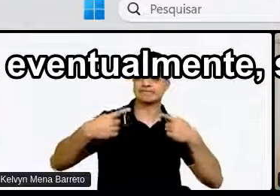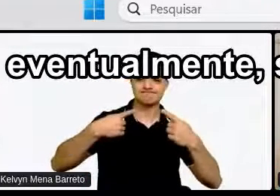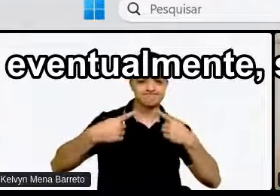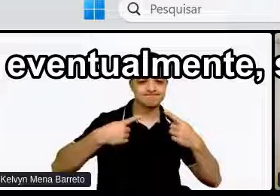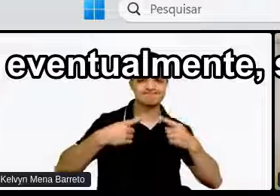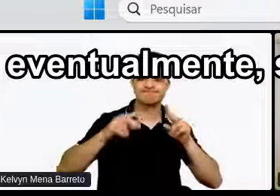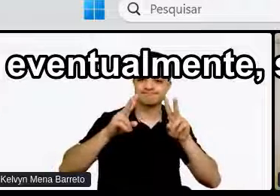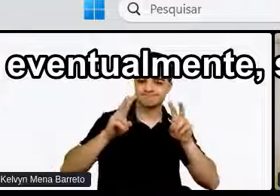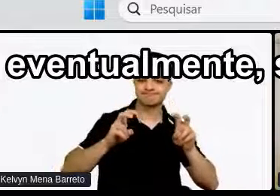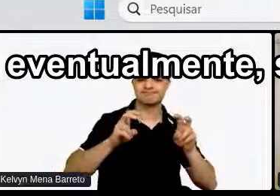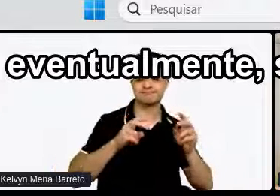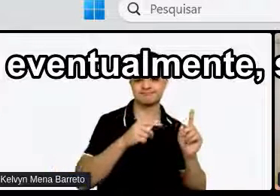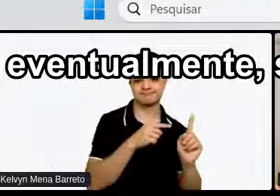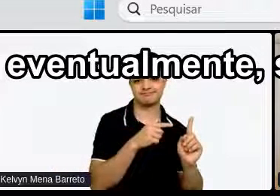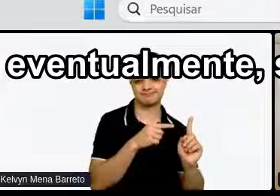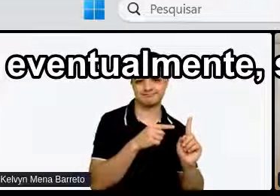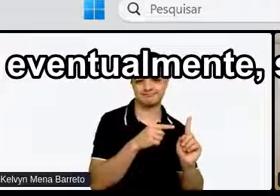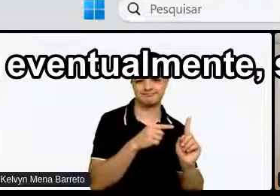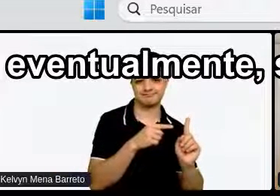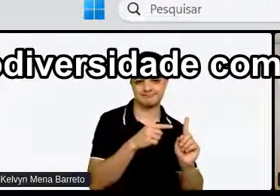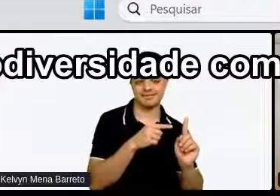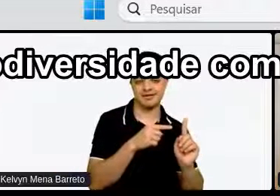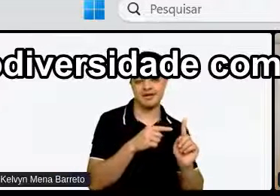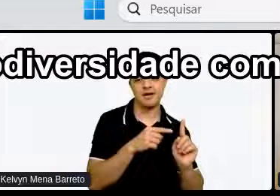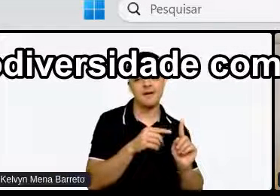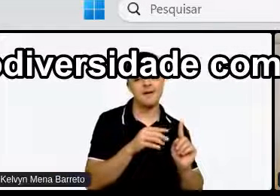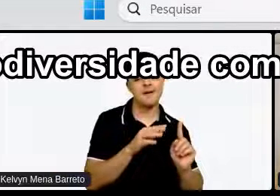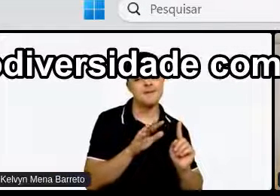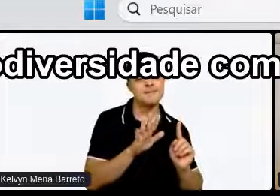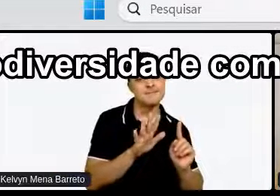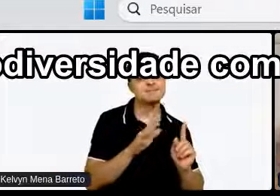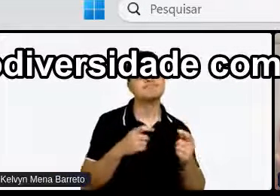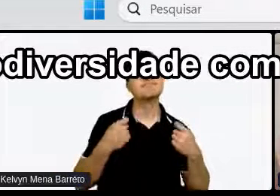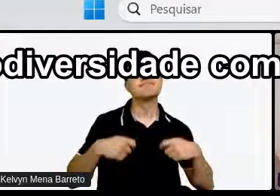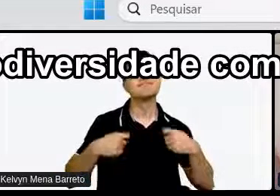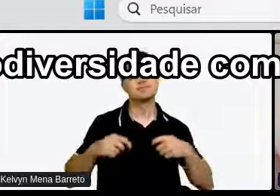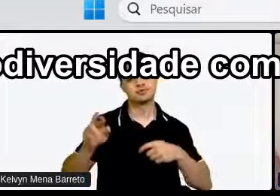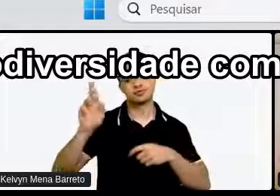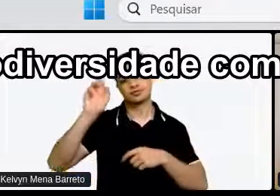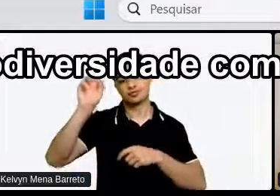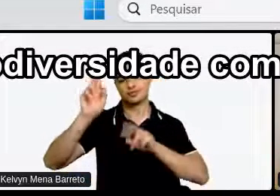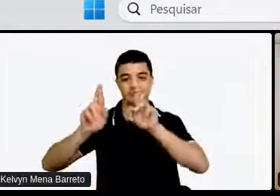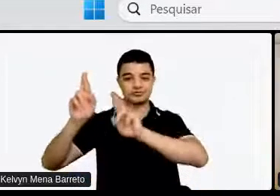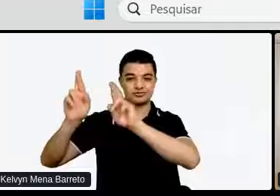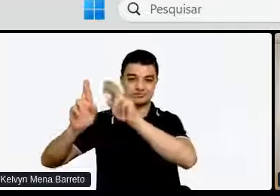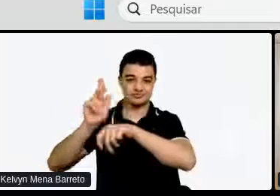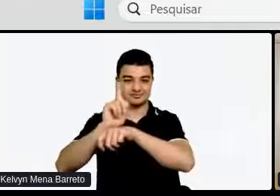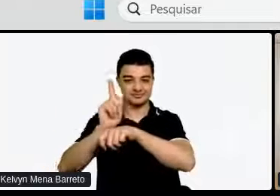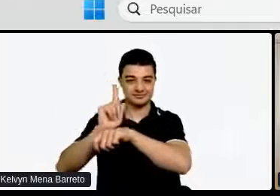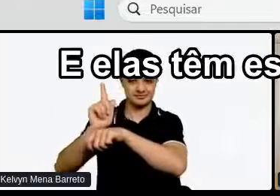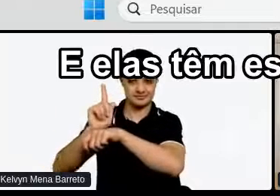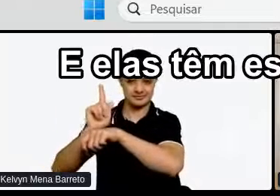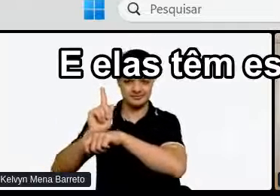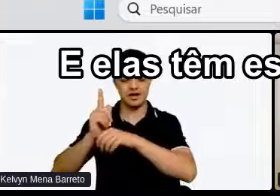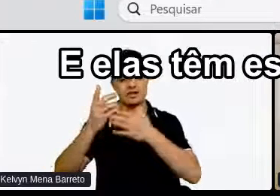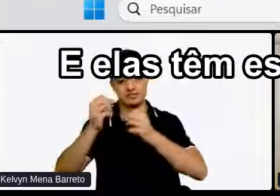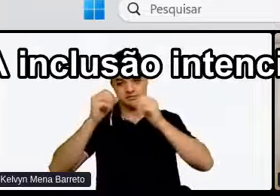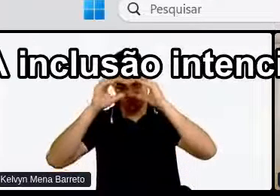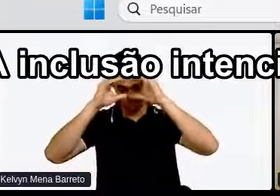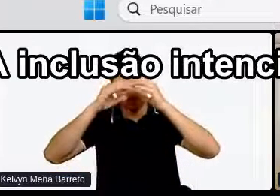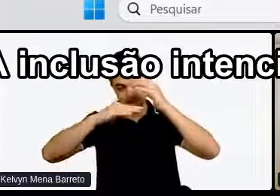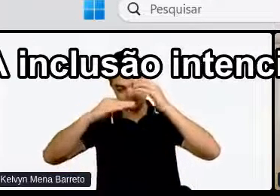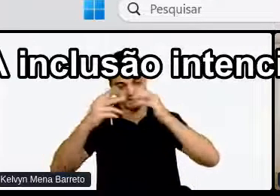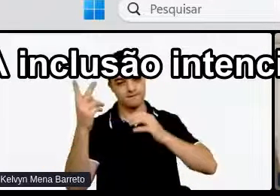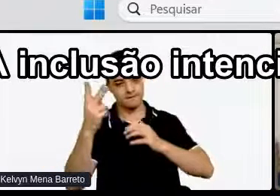Eventualmente Só funcionam Se as lideranças Elas veem Neurodiversidade Como um valor E não como um rótulo E elas têm E essa